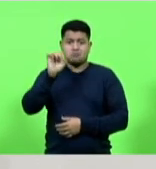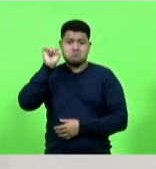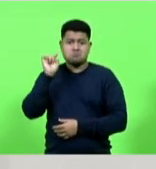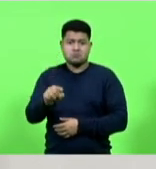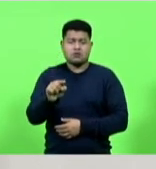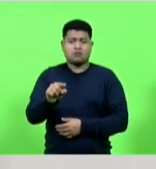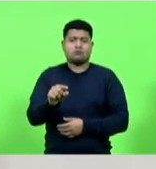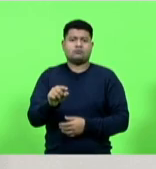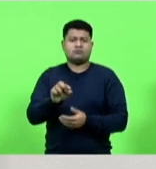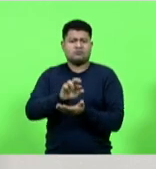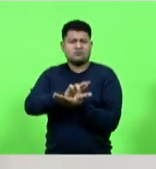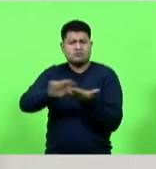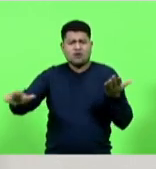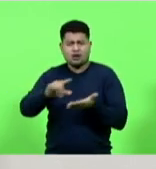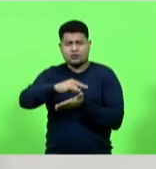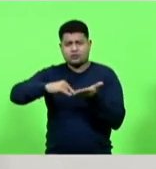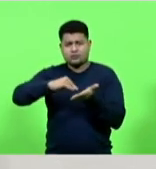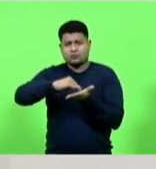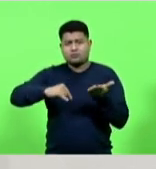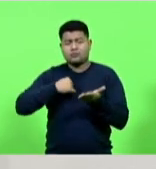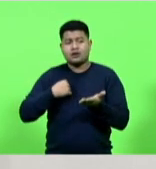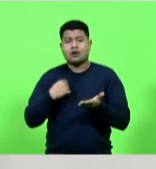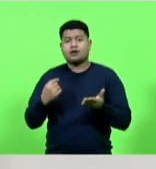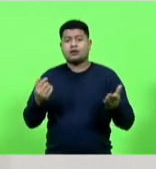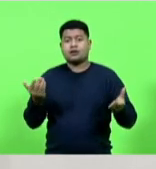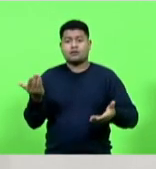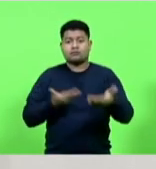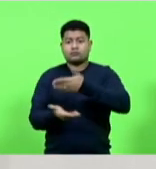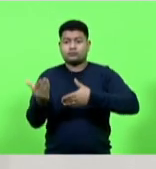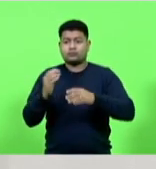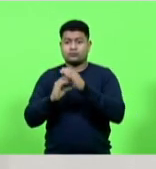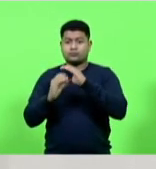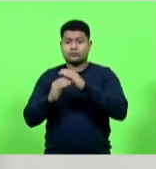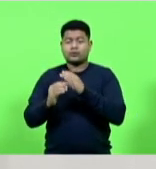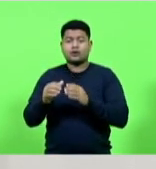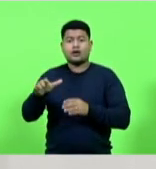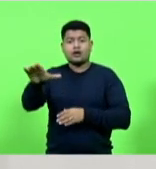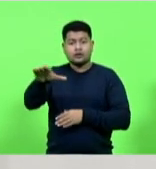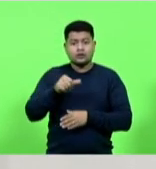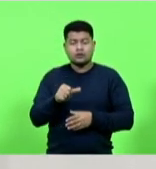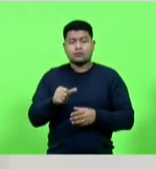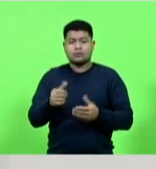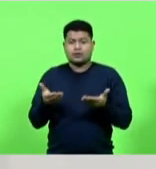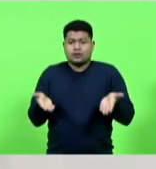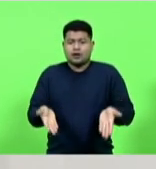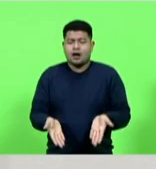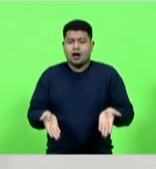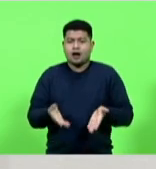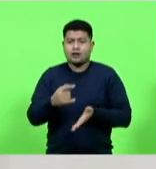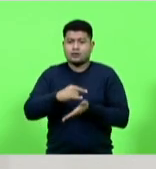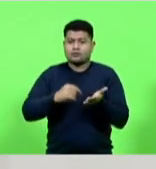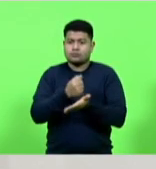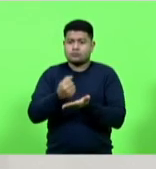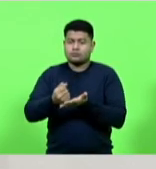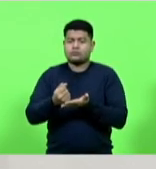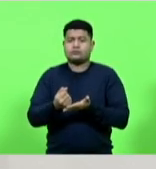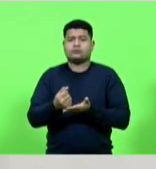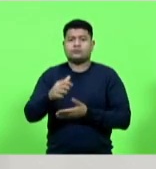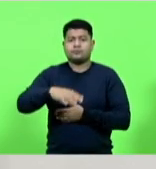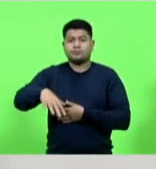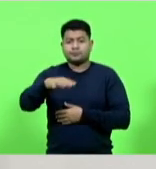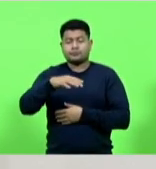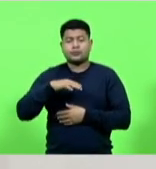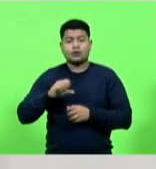comprovantes de veiculação da mídia que foi contratada pelo poder público dentro das emissoras de rádio e TV além do